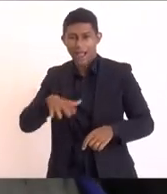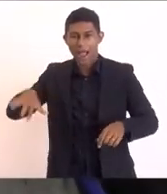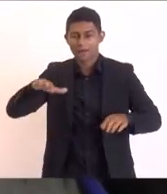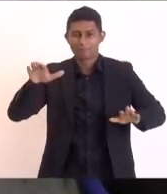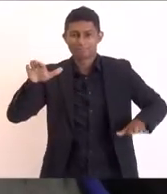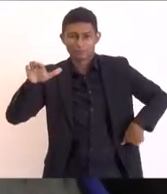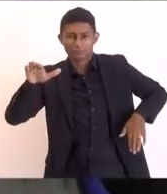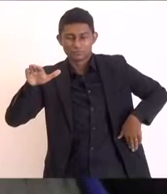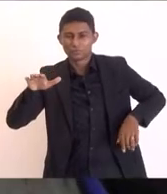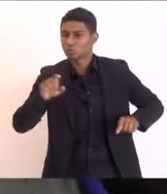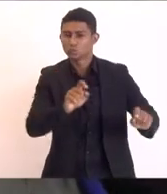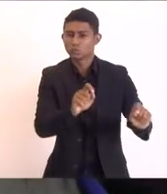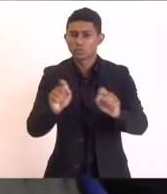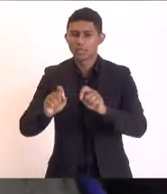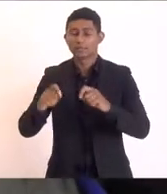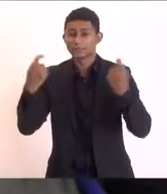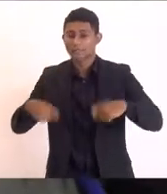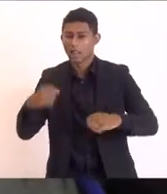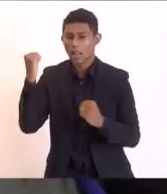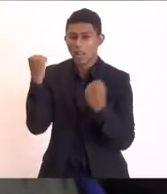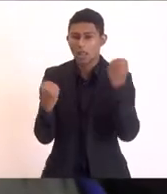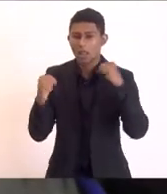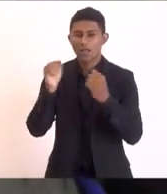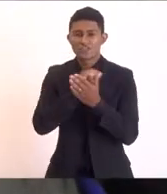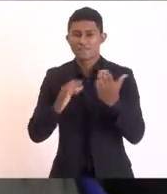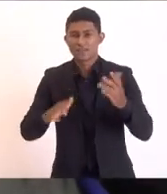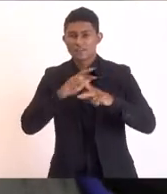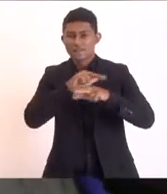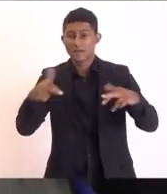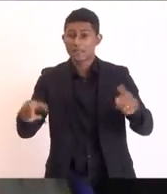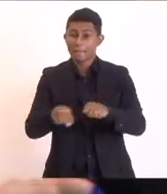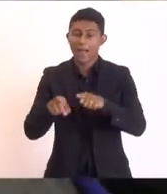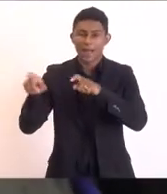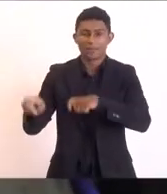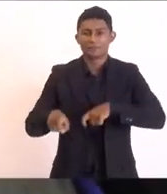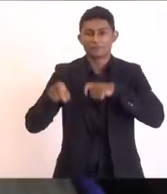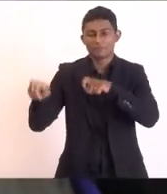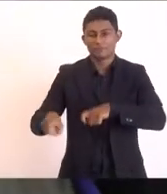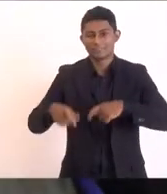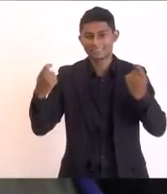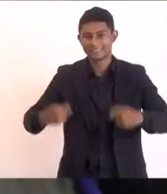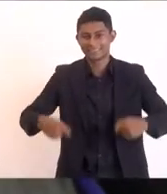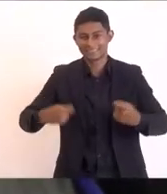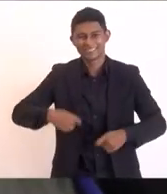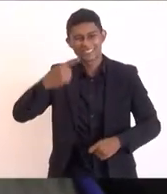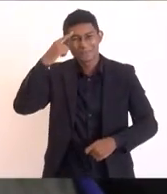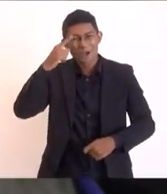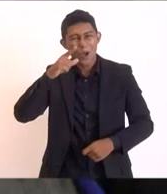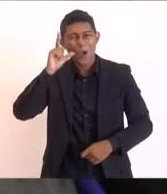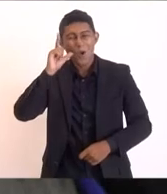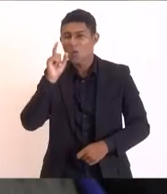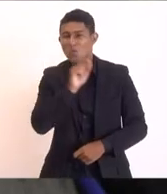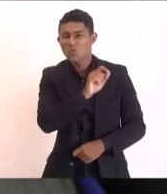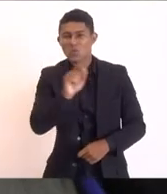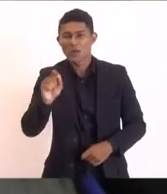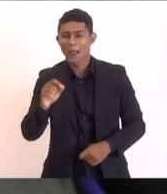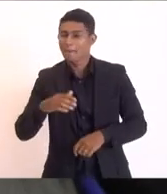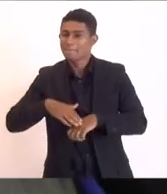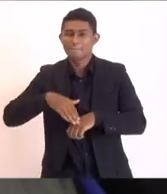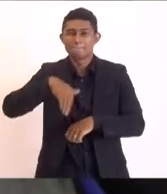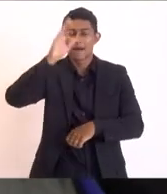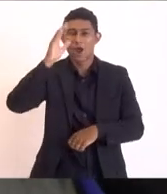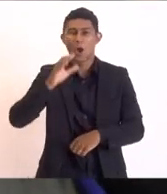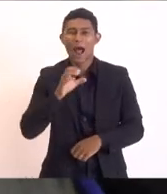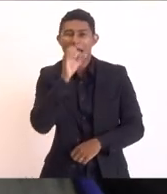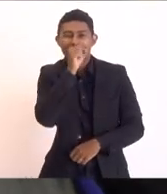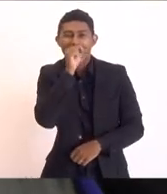mas articular isso com indústria com atividades e com agricultura como ontem lembravam na verdade maior produtor de laranja do